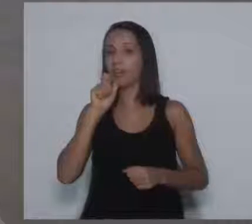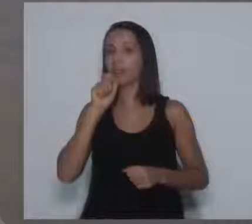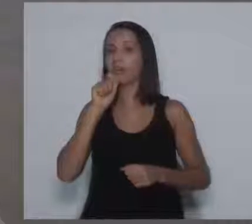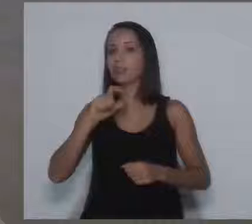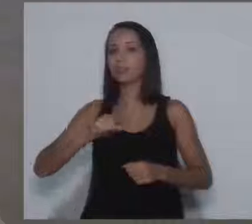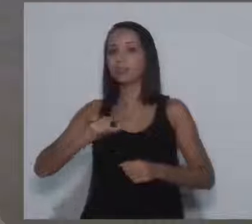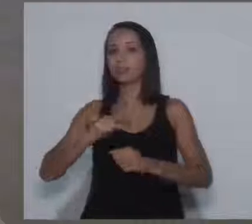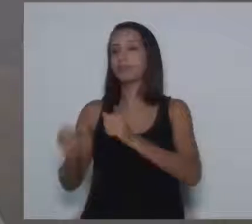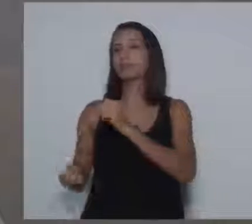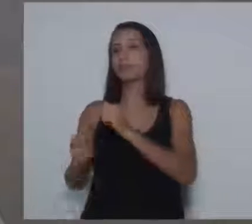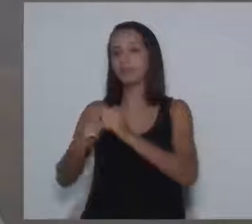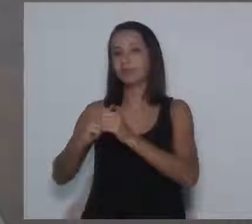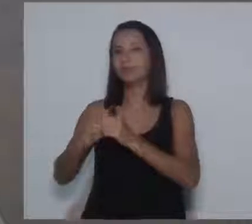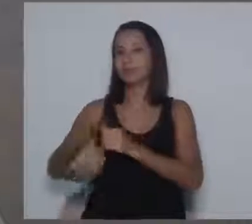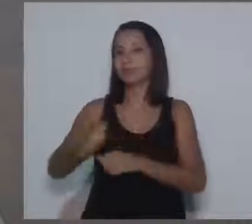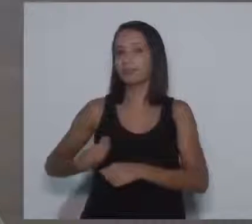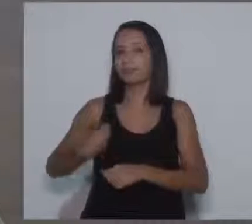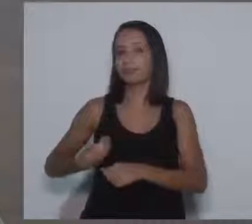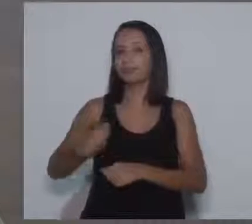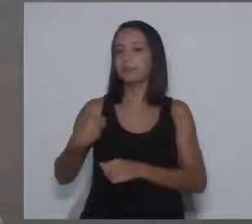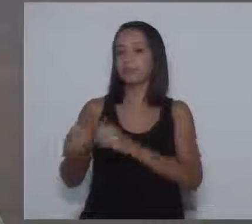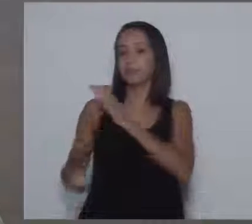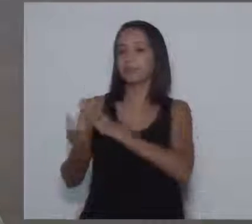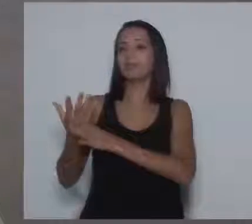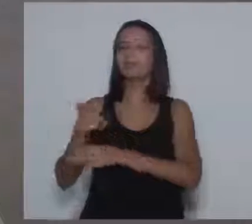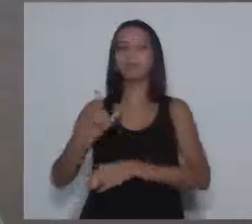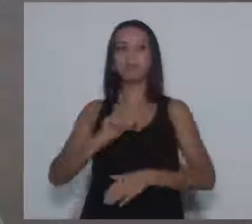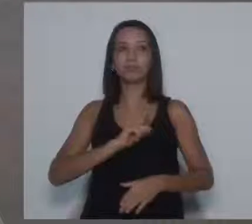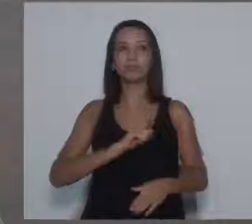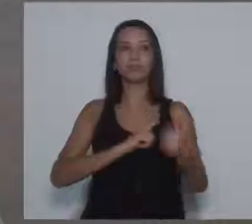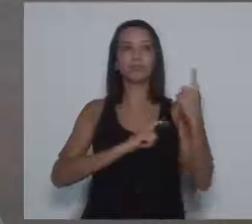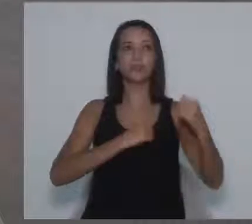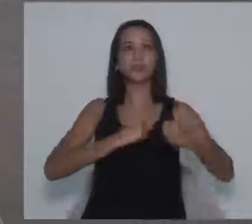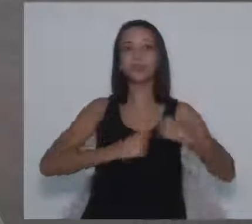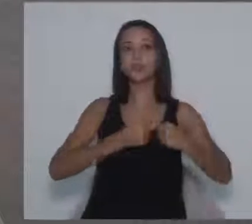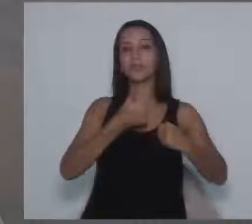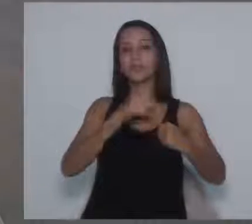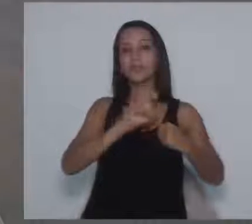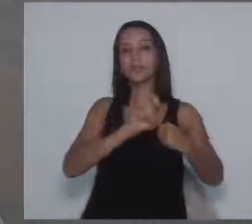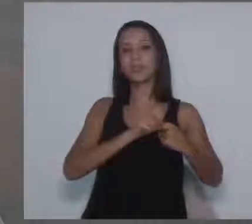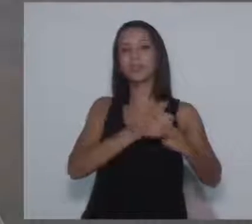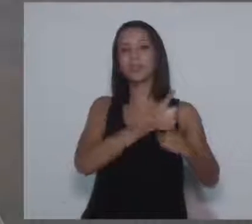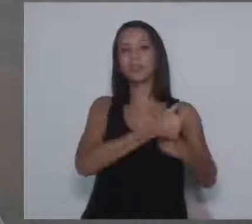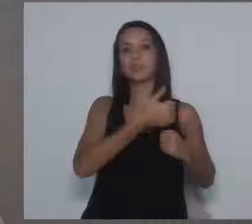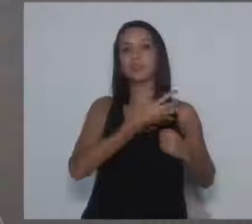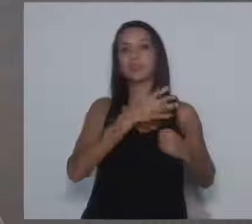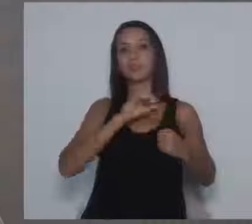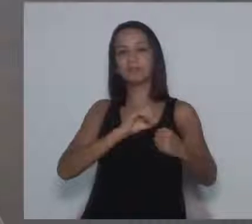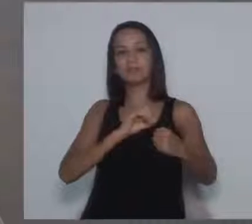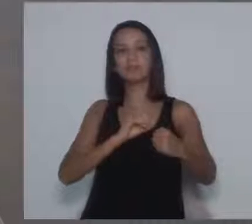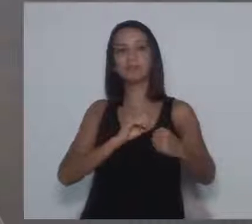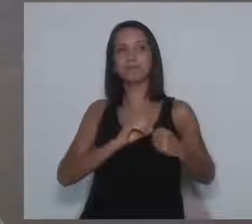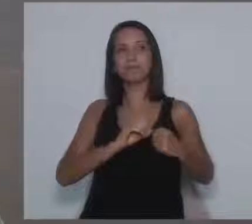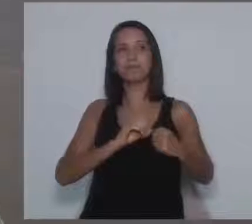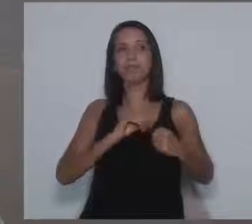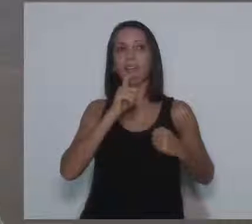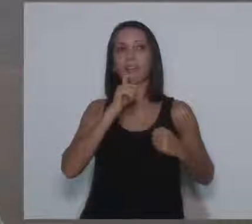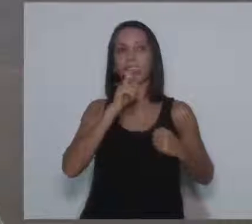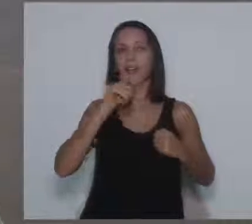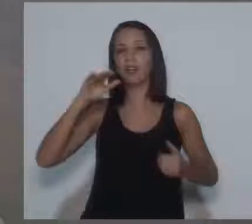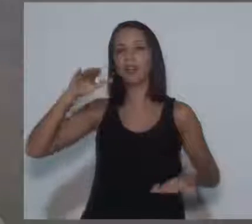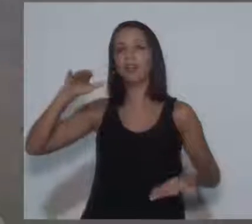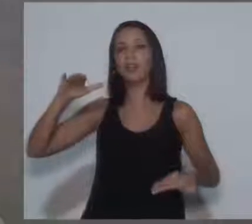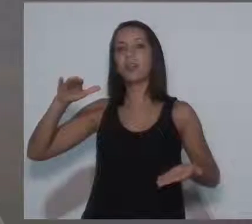foi a pauta principal ali da Sanebave, em 15 minutos ele usa 145 litros. Então, é muito